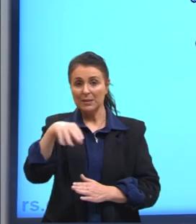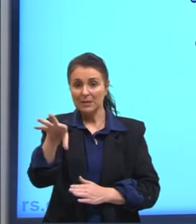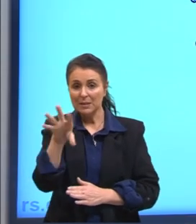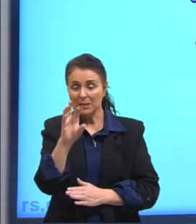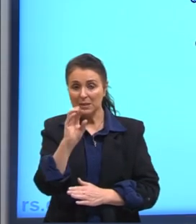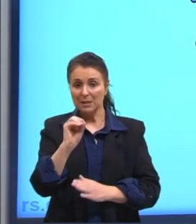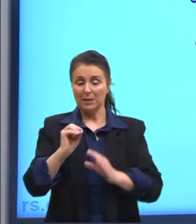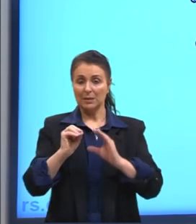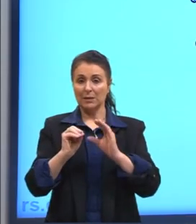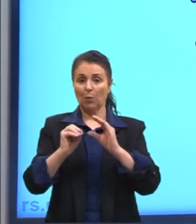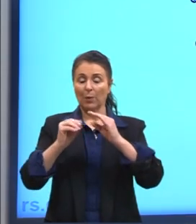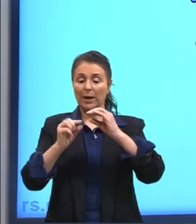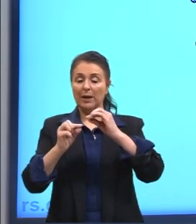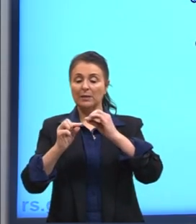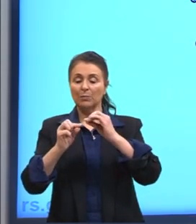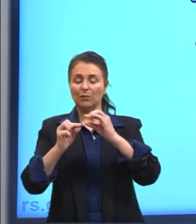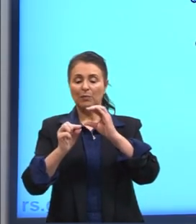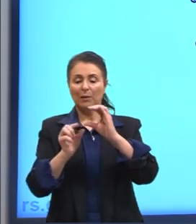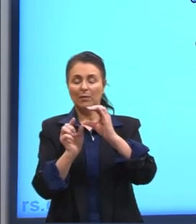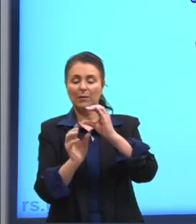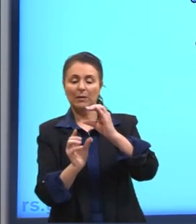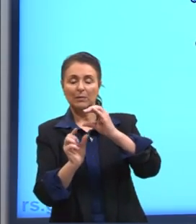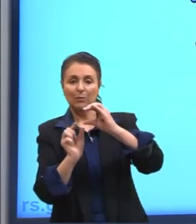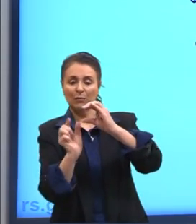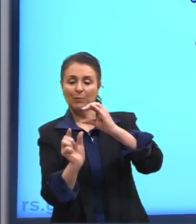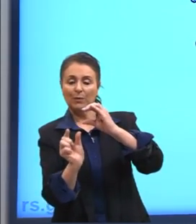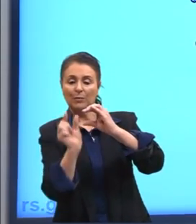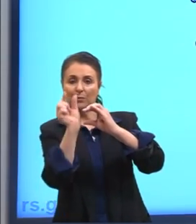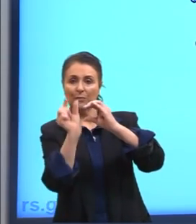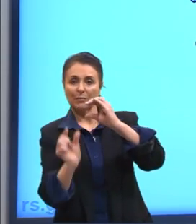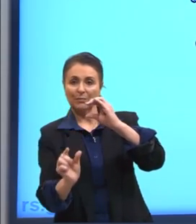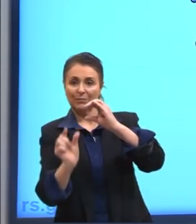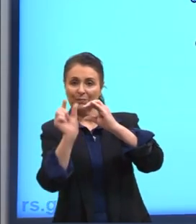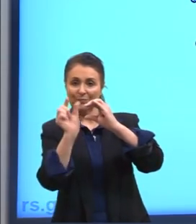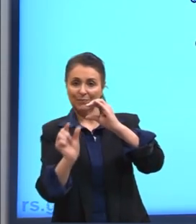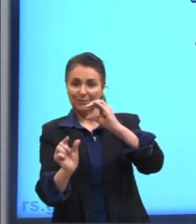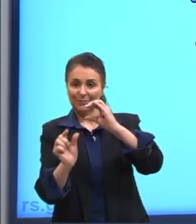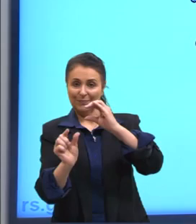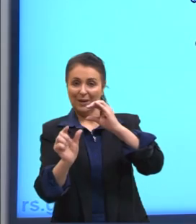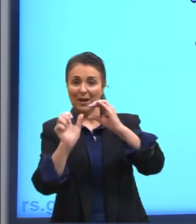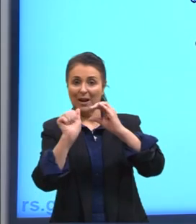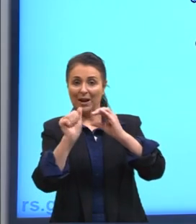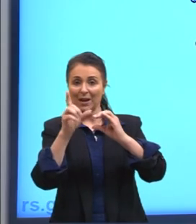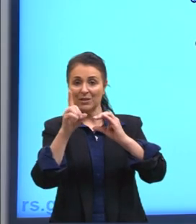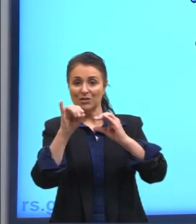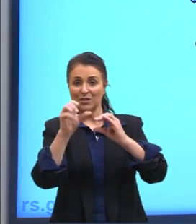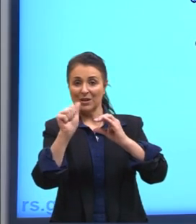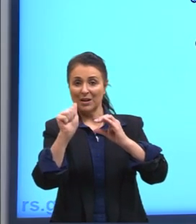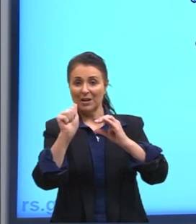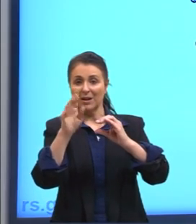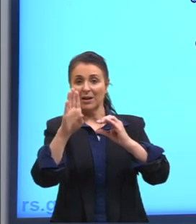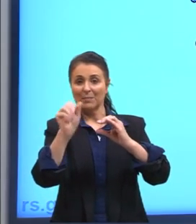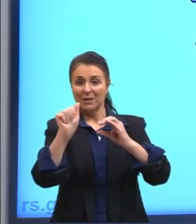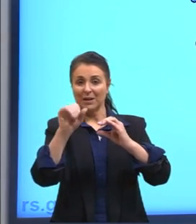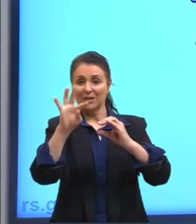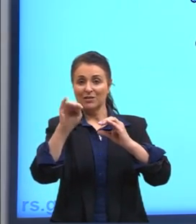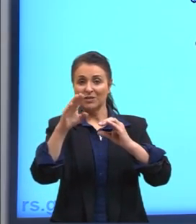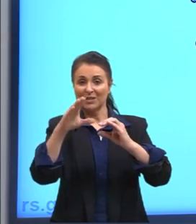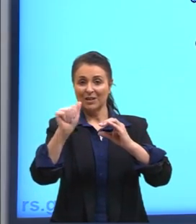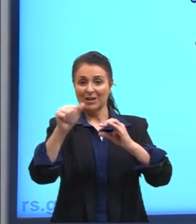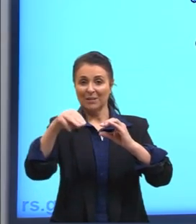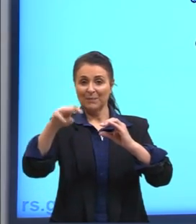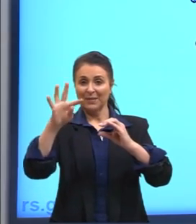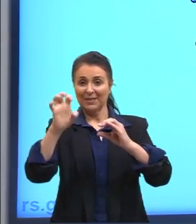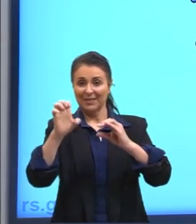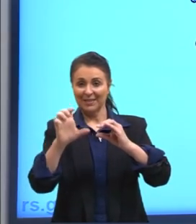e comprime a mistura adiabaticamente, que é aquela questão ali que não muda a temperatura, né, que a